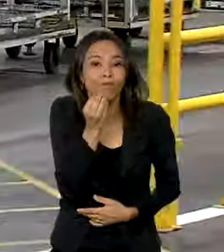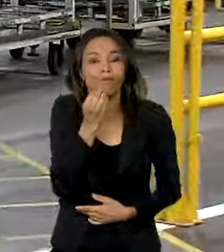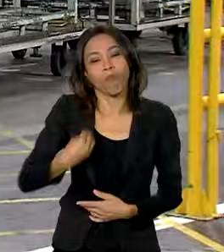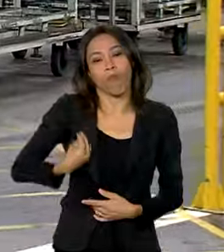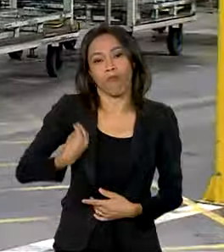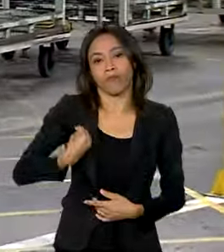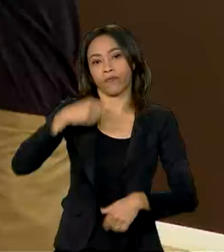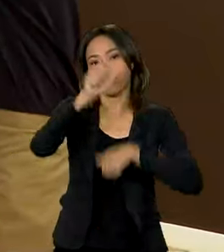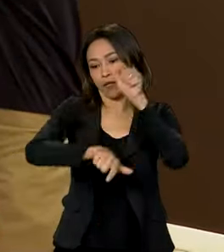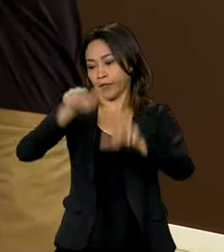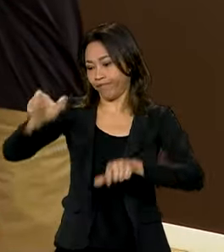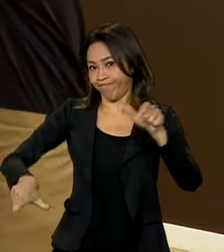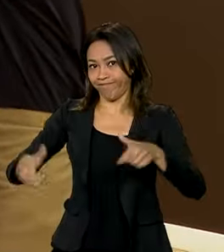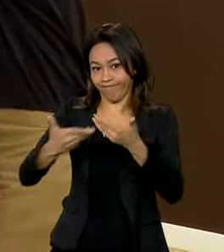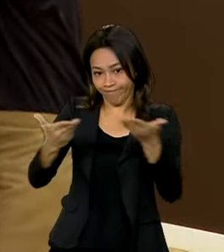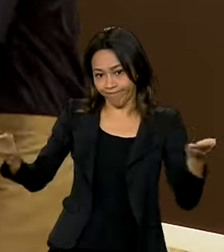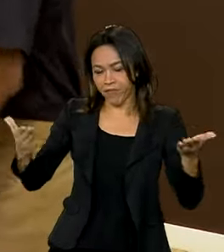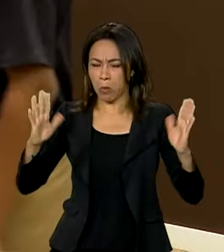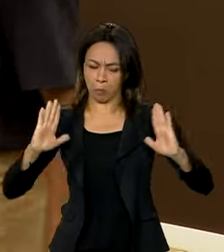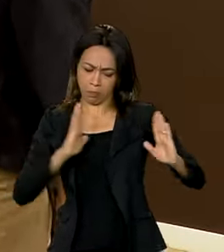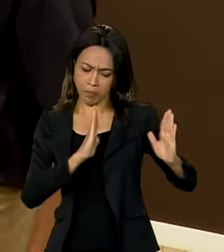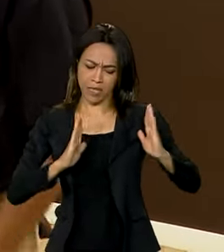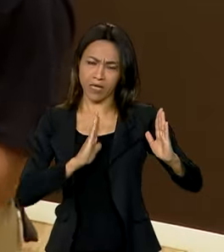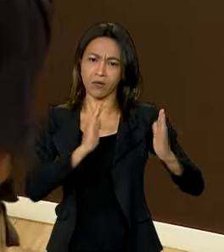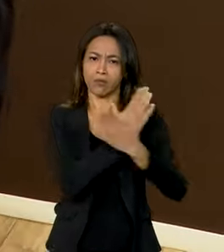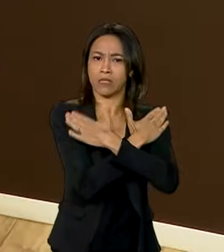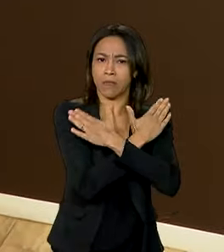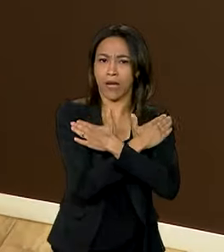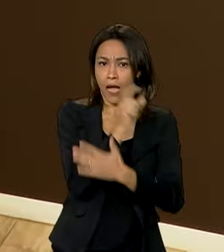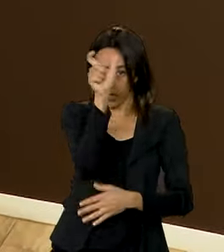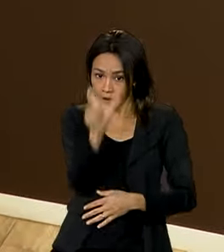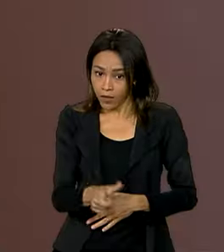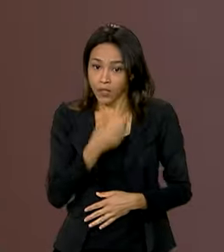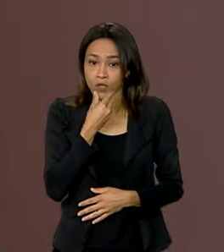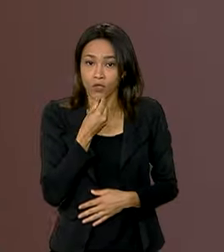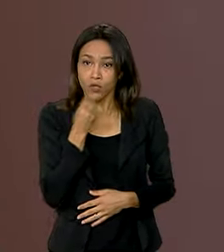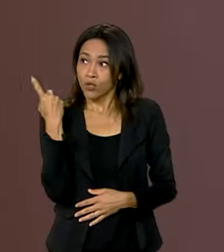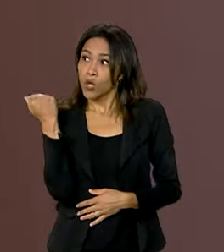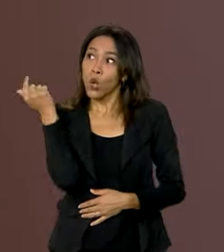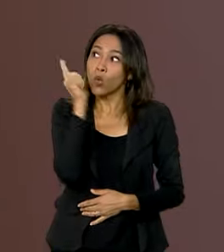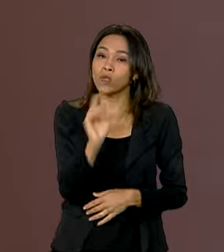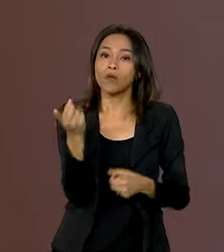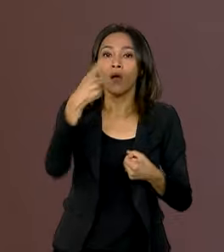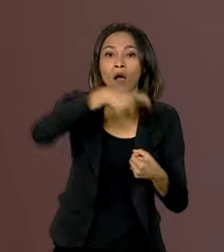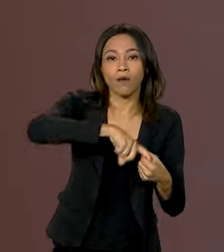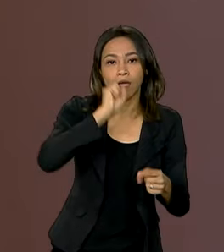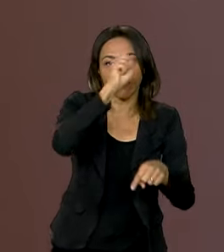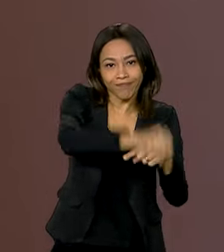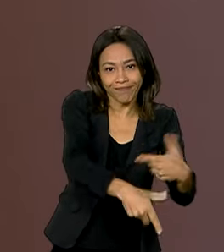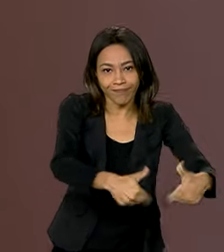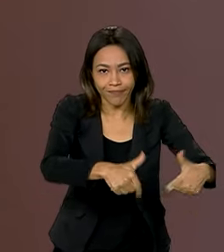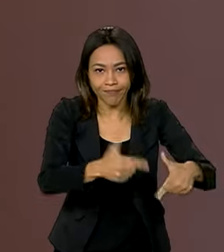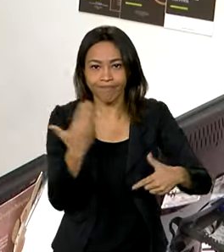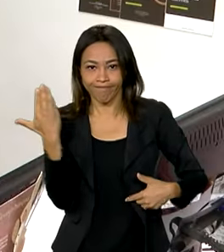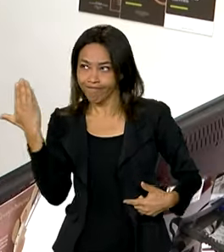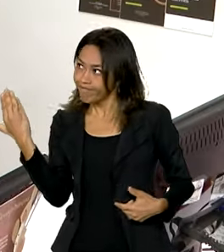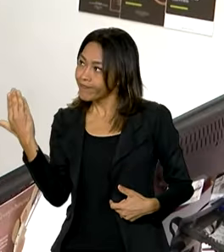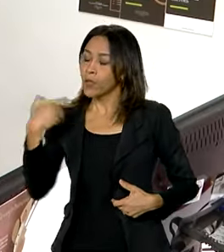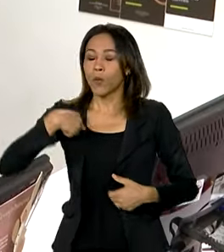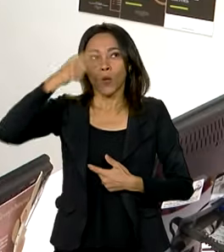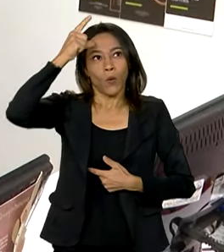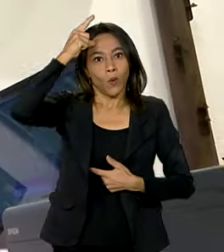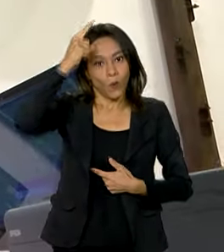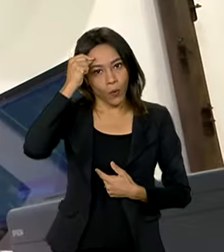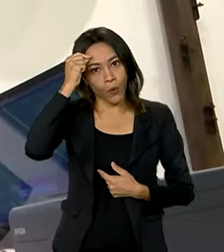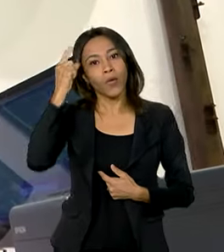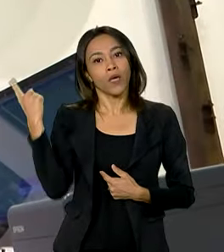dos brasileiros. Depois de um período desempregado, Ariel Vitor conseguiu voltar para o mercado de trabalho. Um alívio